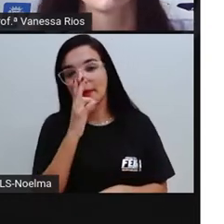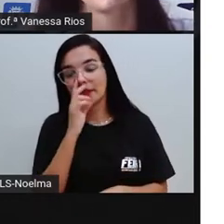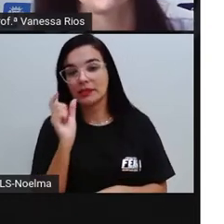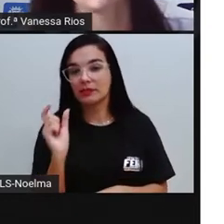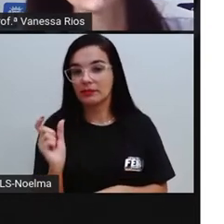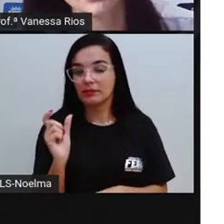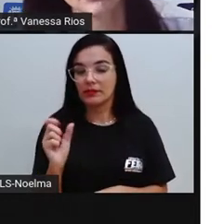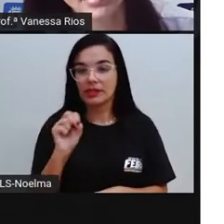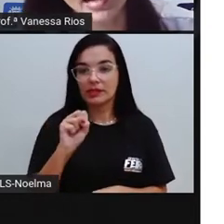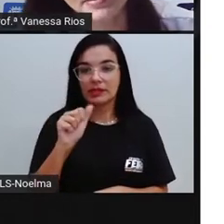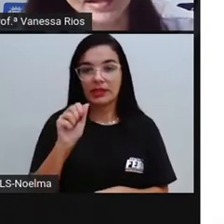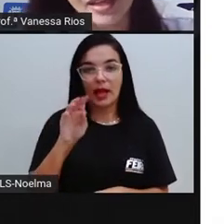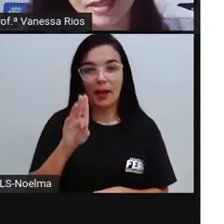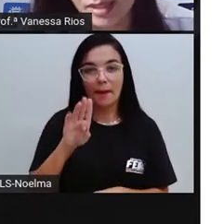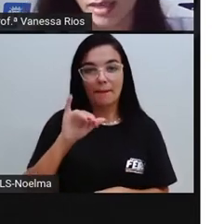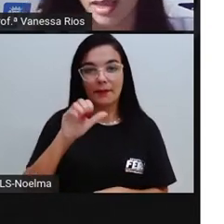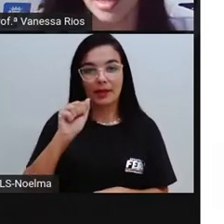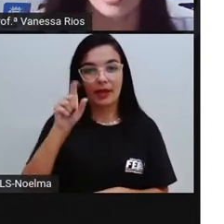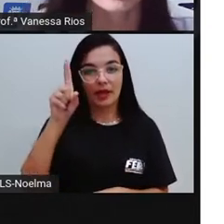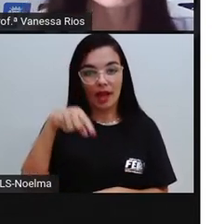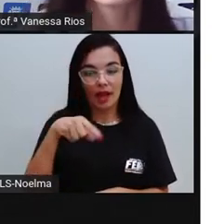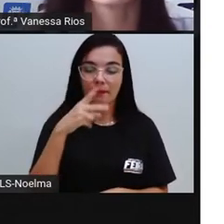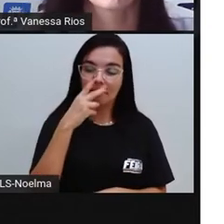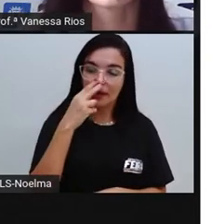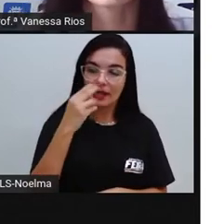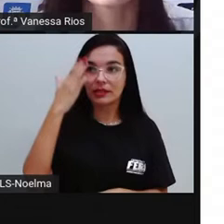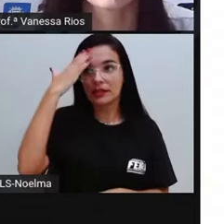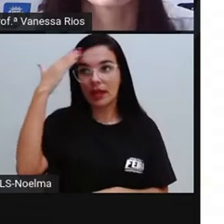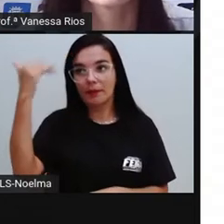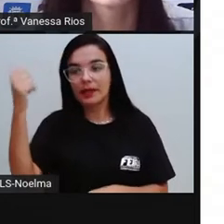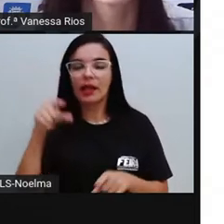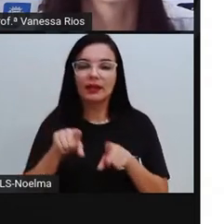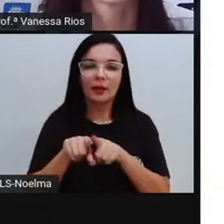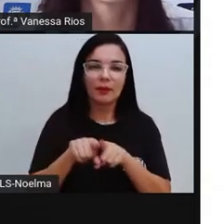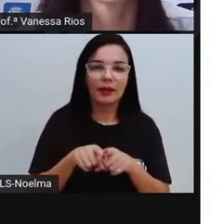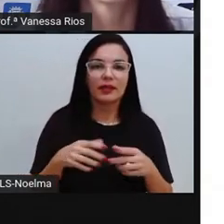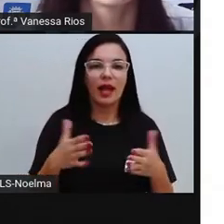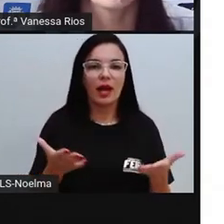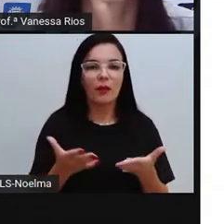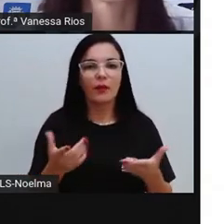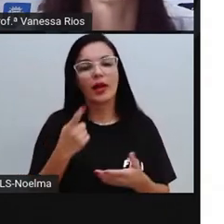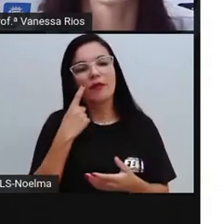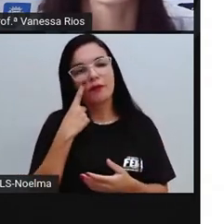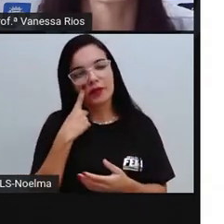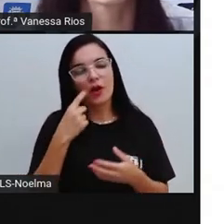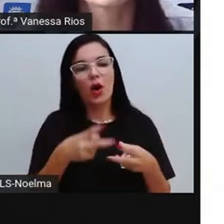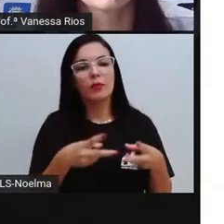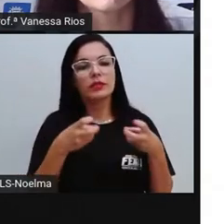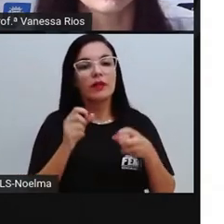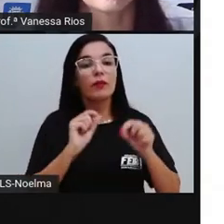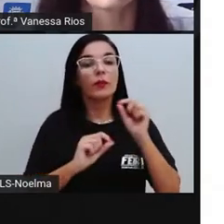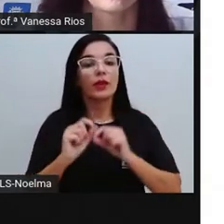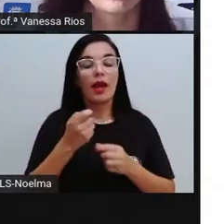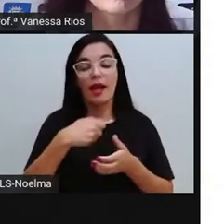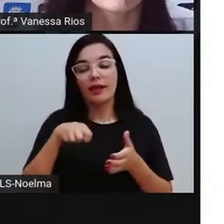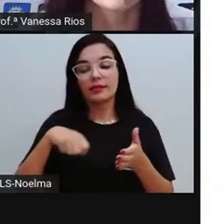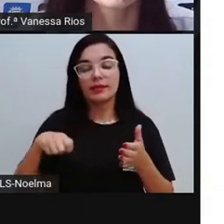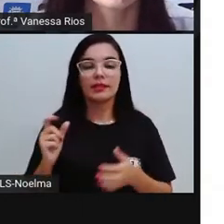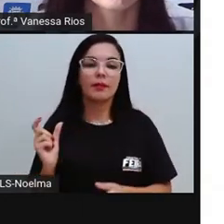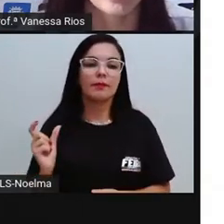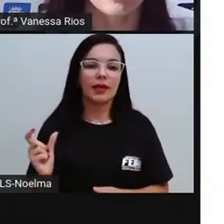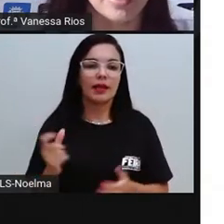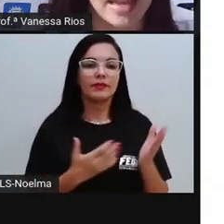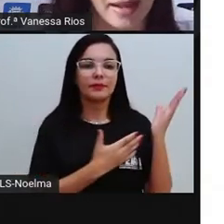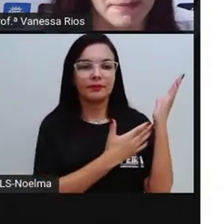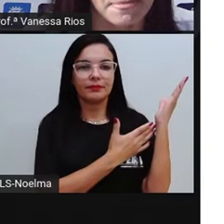escrita com a palavra sabiá aparecem, a gente vai justamente agora observar a escrita da palavra